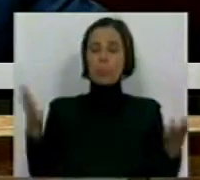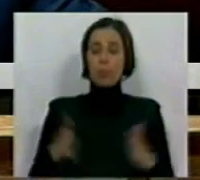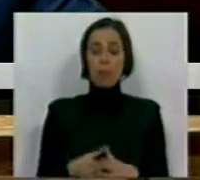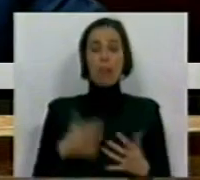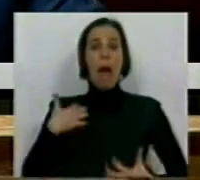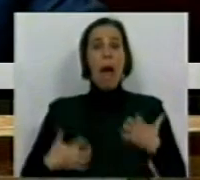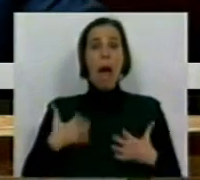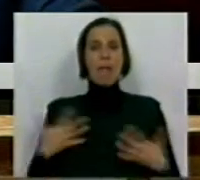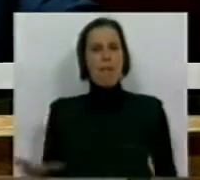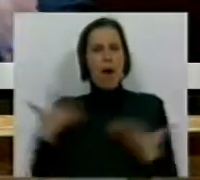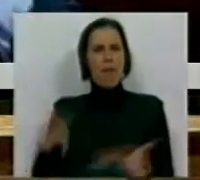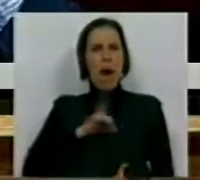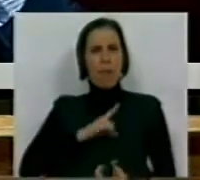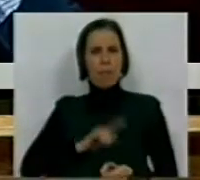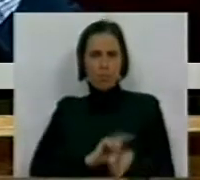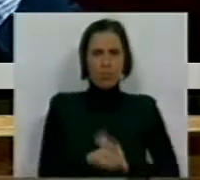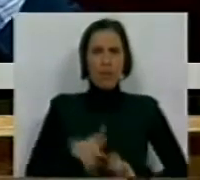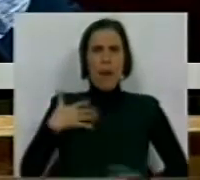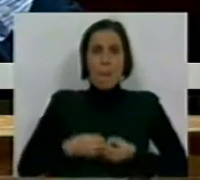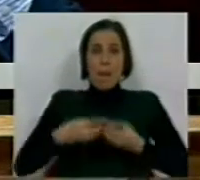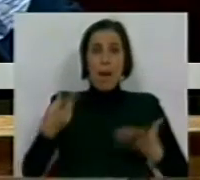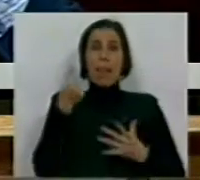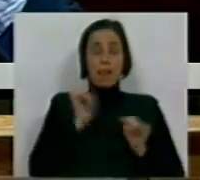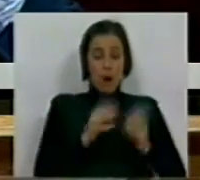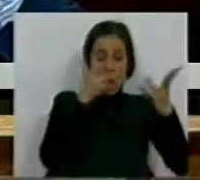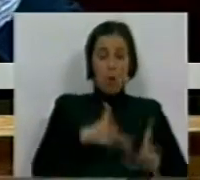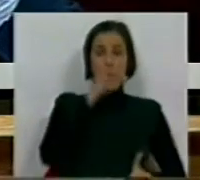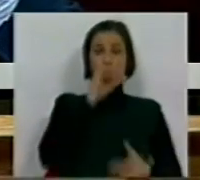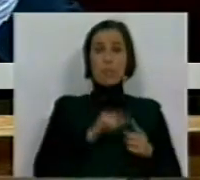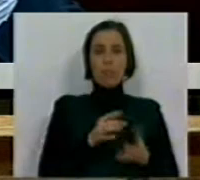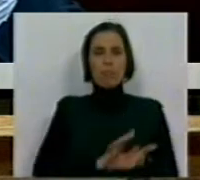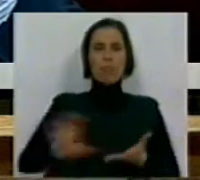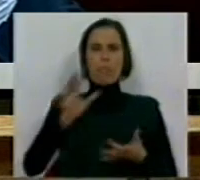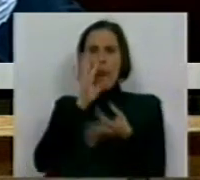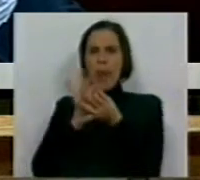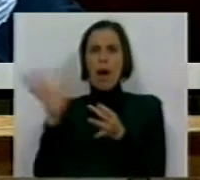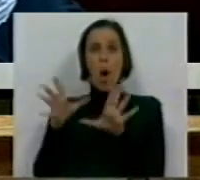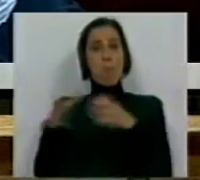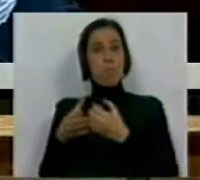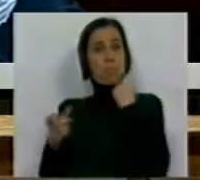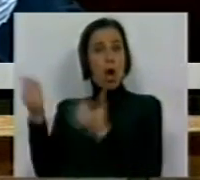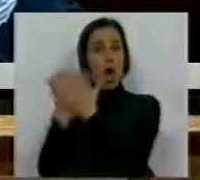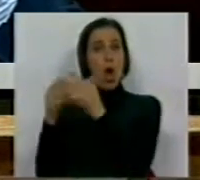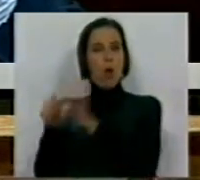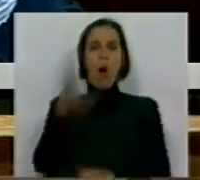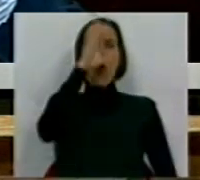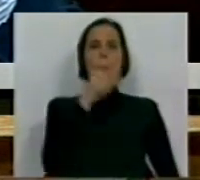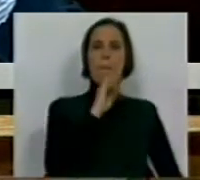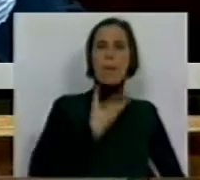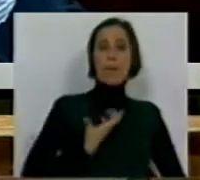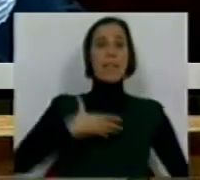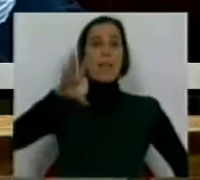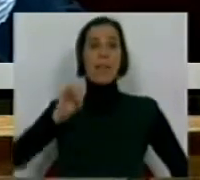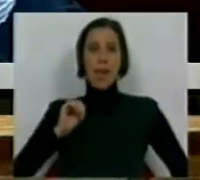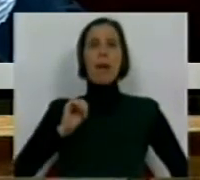Na ânsia de privatizar e transferir cada vez mais dinheiro do orçamento do Estado para meia dúzia de grandes grupos económicos, o Governo PSD e